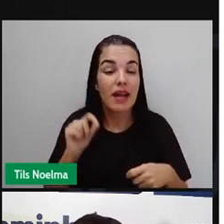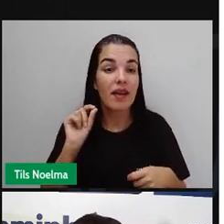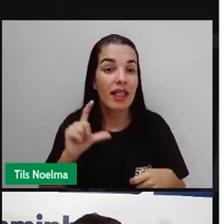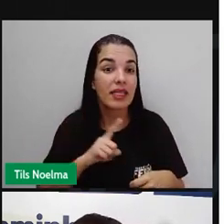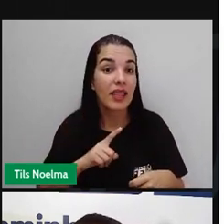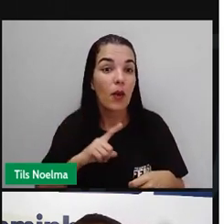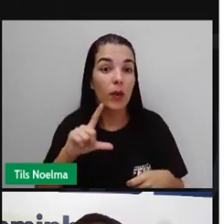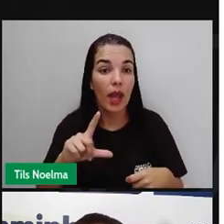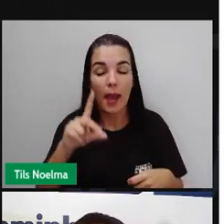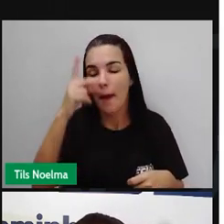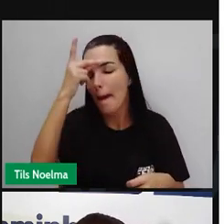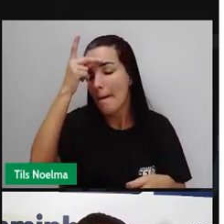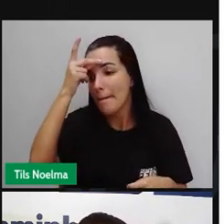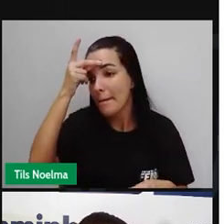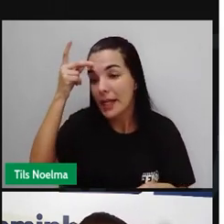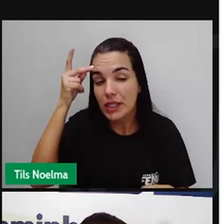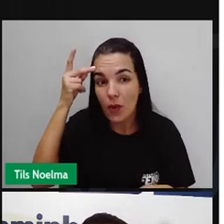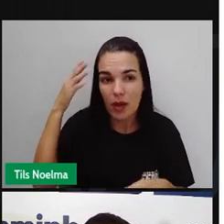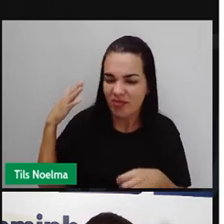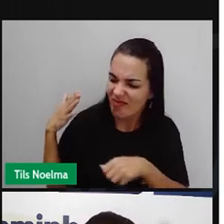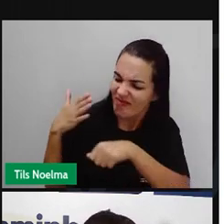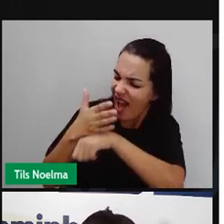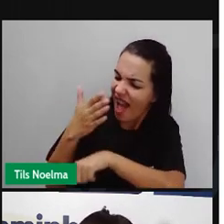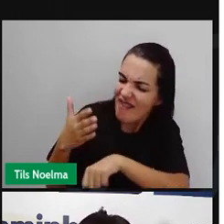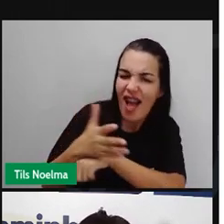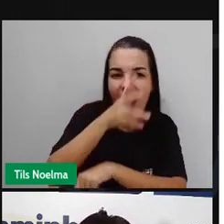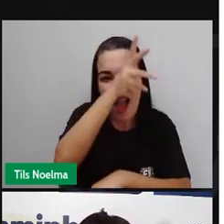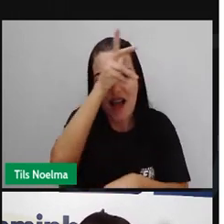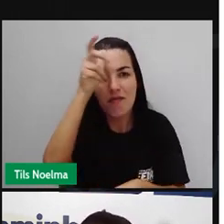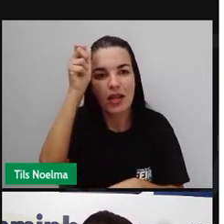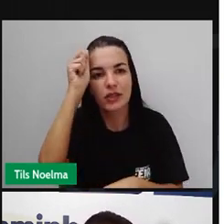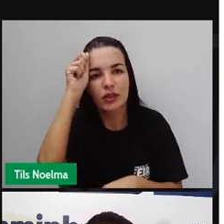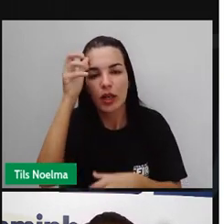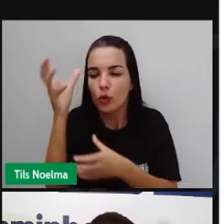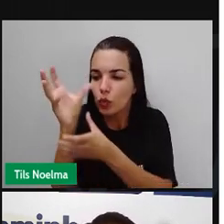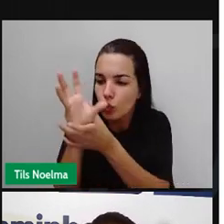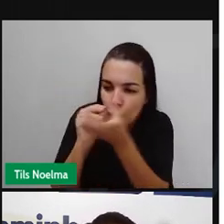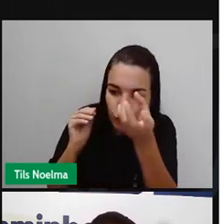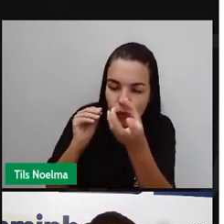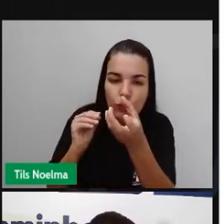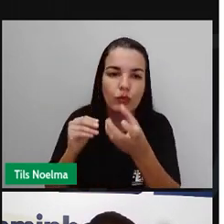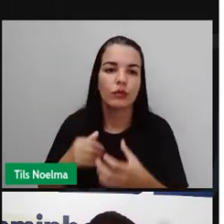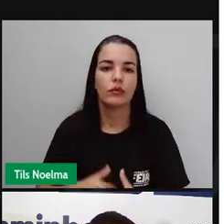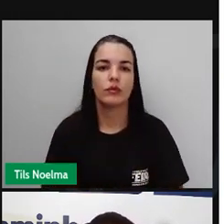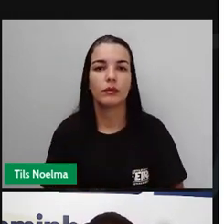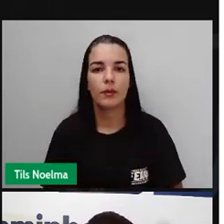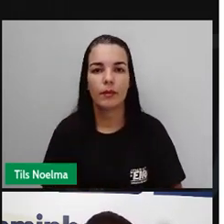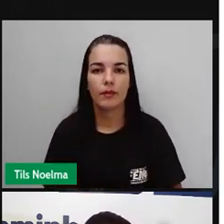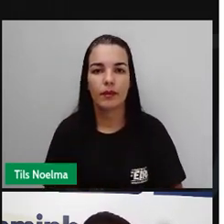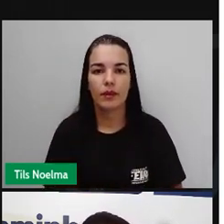desses pneus que seriam utilizados durante a guerra